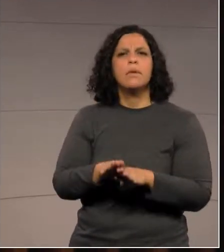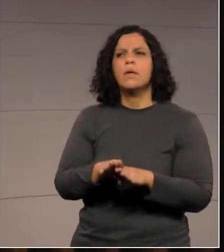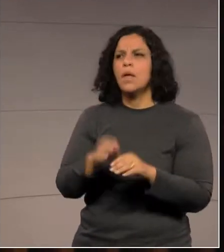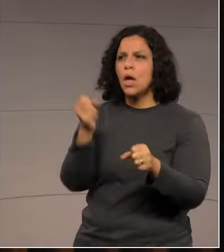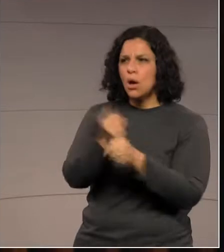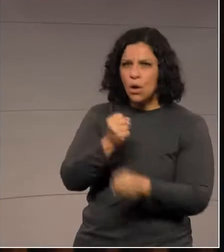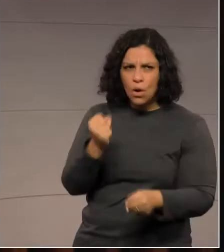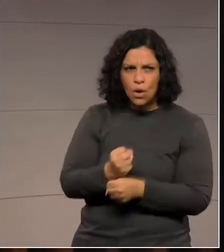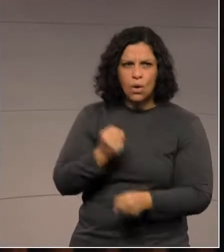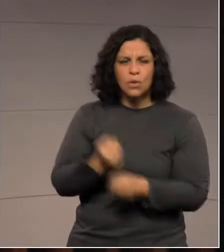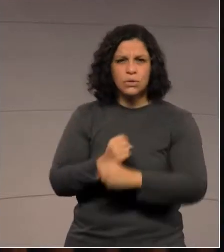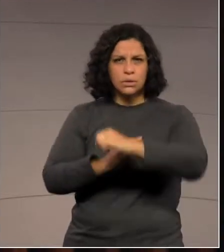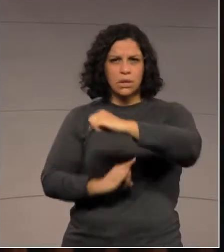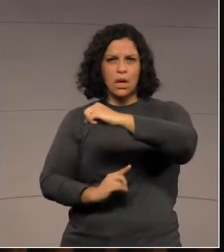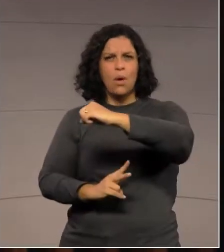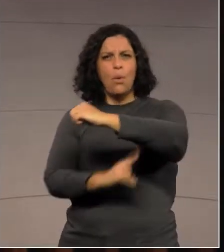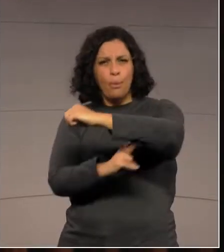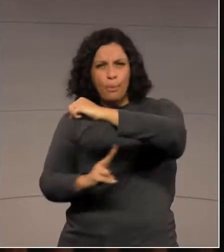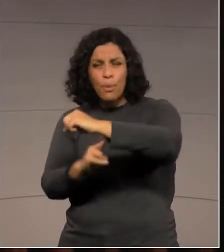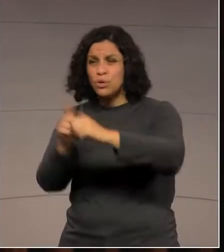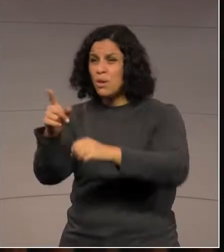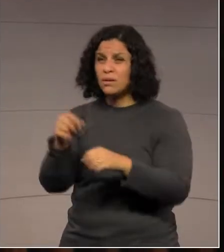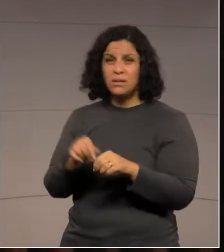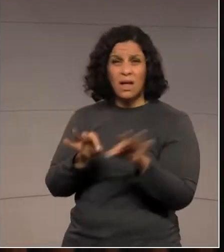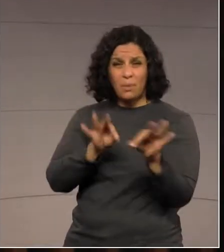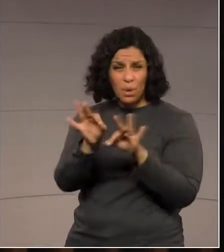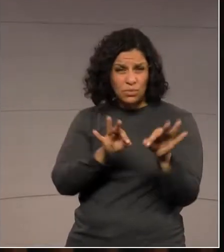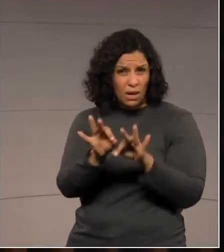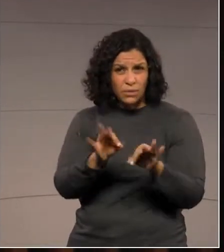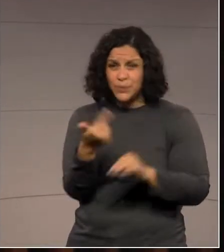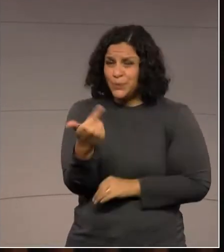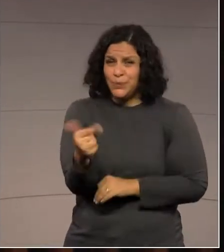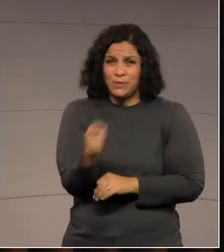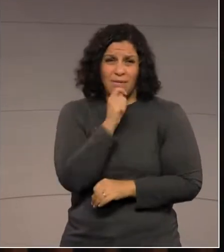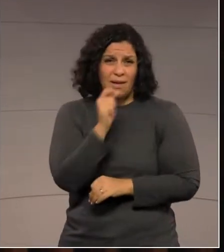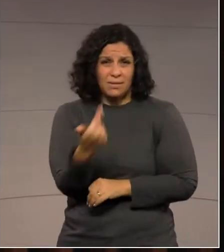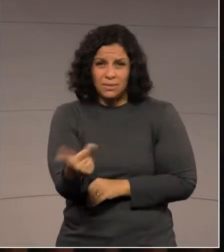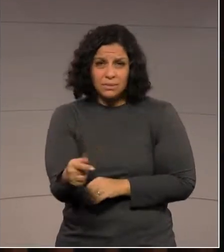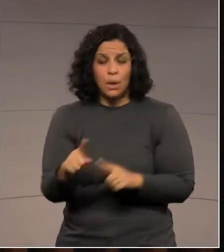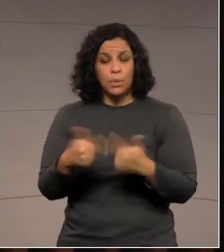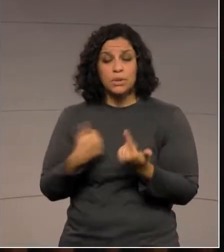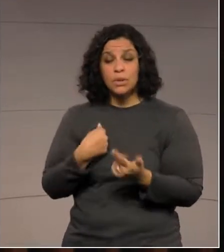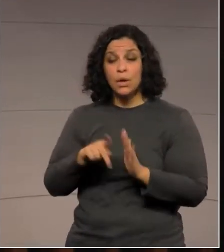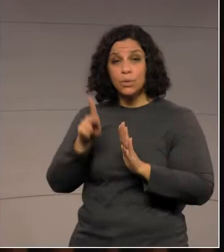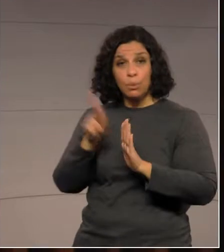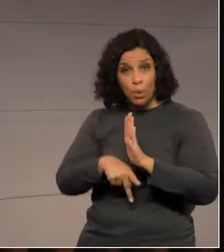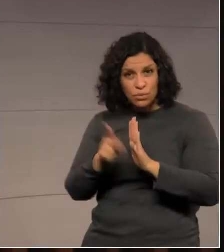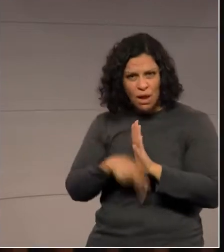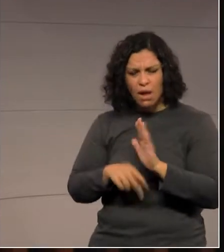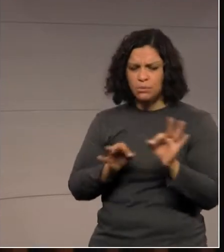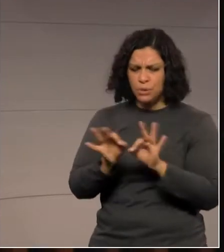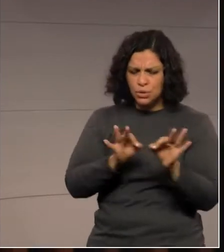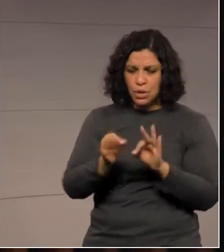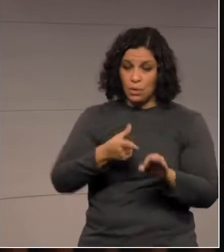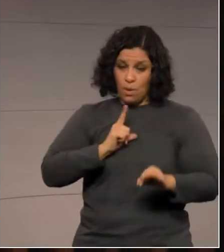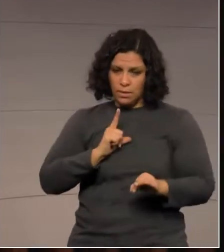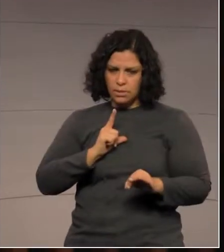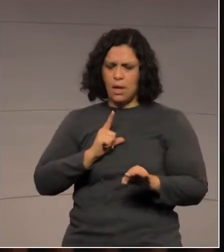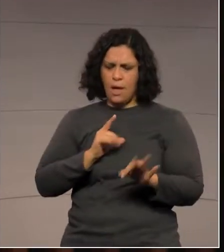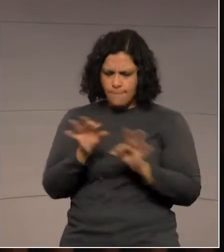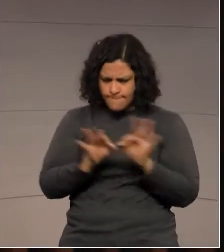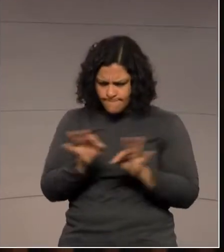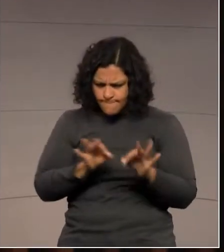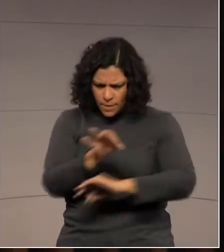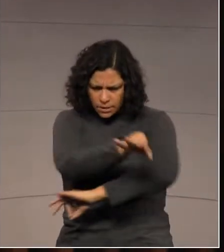construção dessa ponte, mas não existe obra de engenharia sem projeto. Os projetos precedem, antecedem as obras. Por isso,